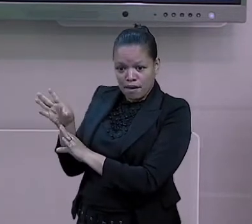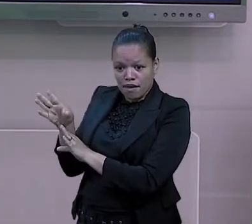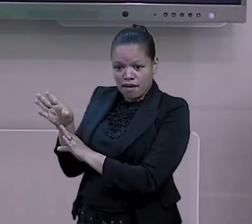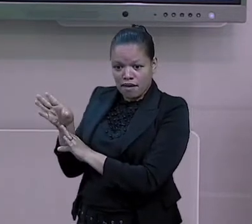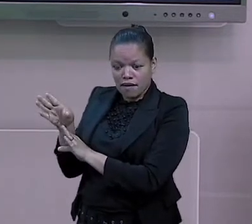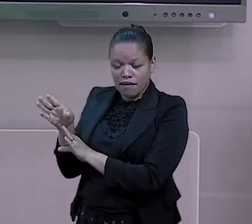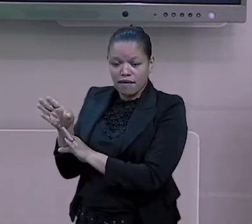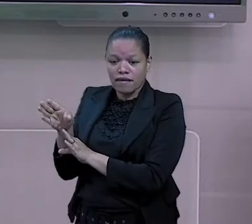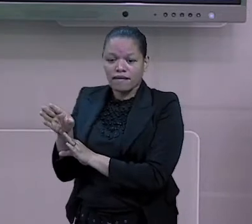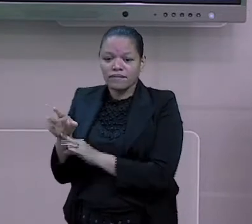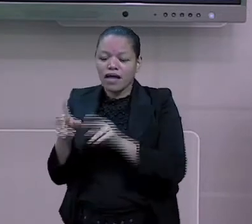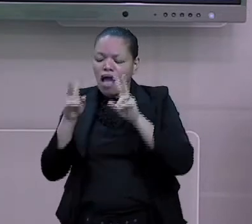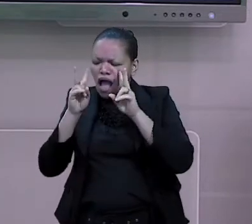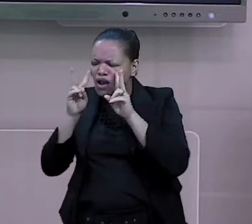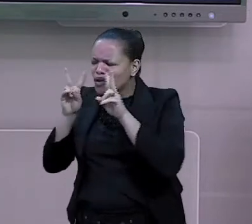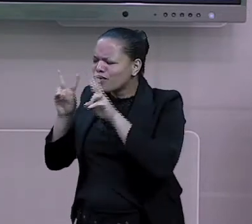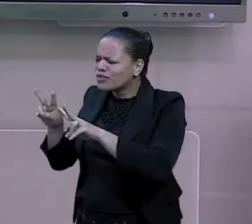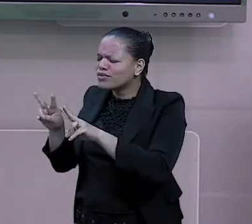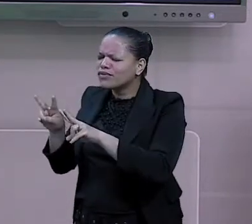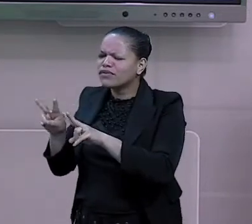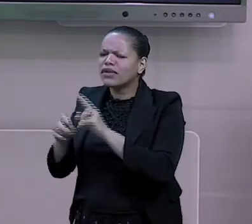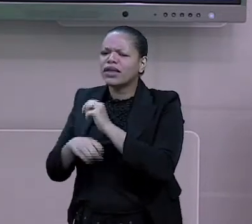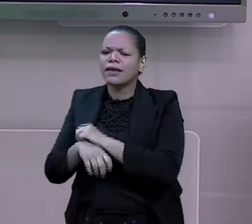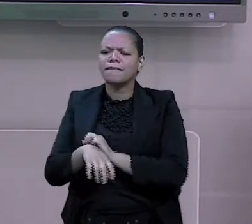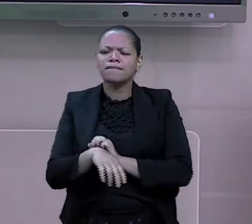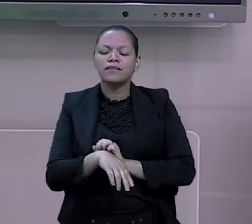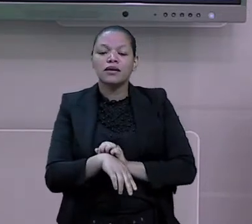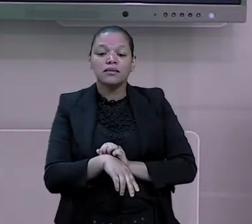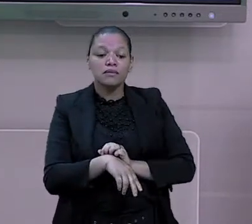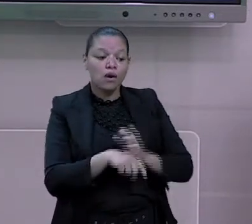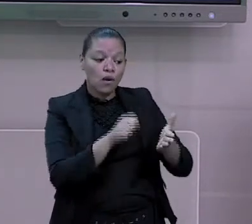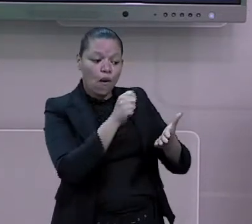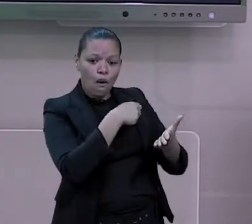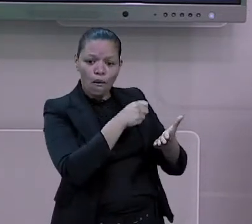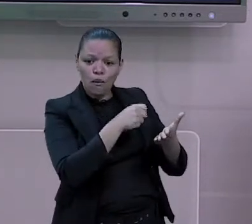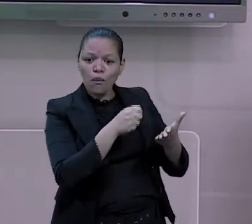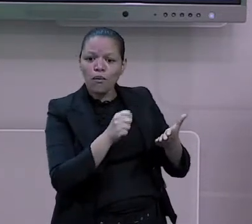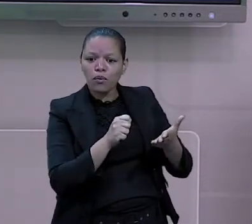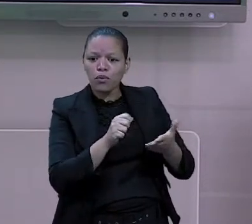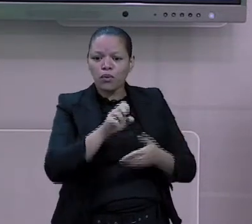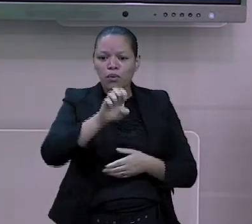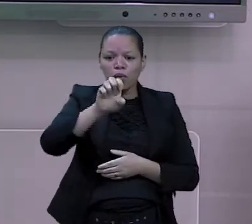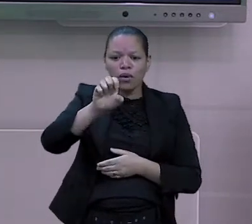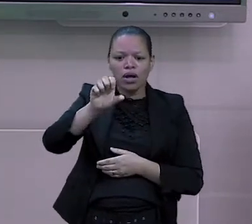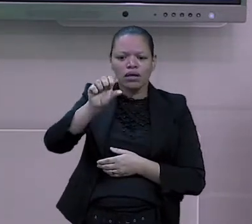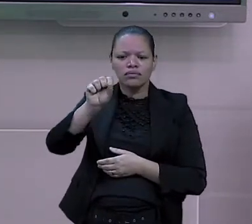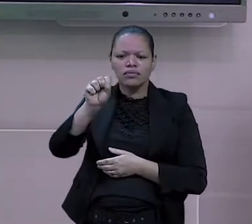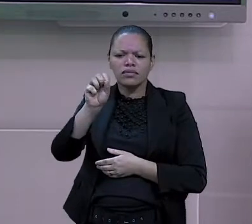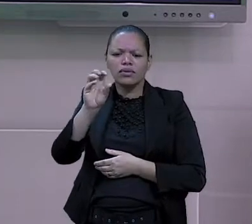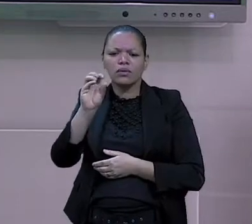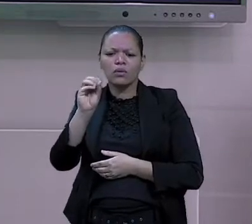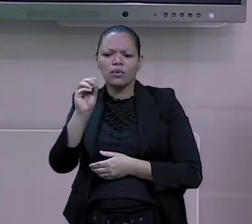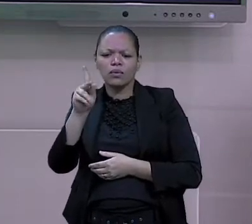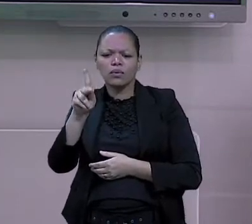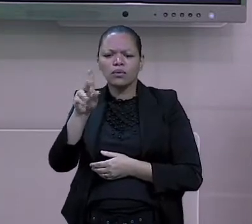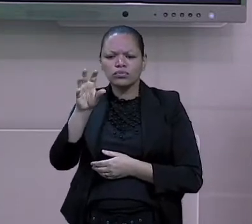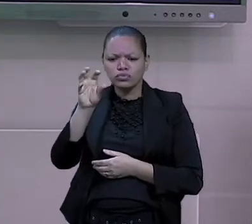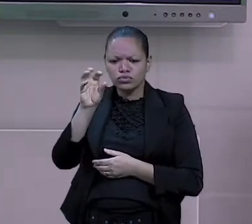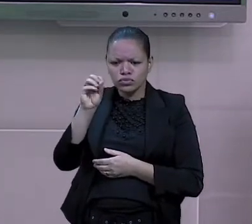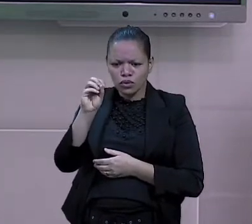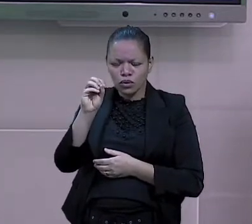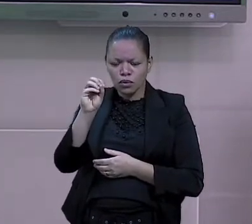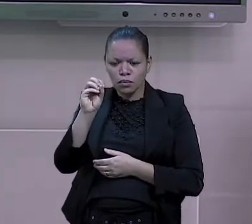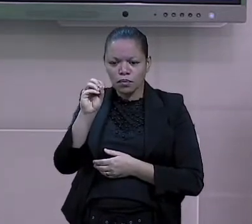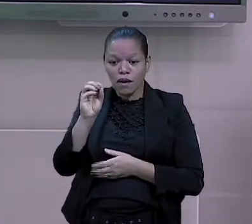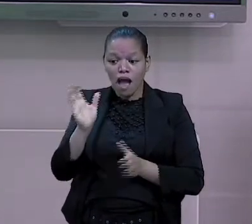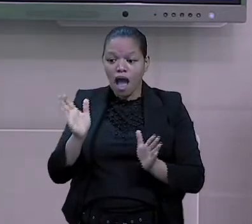E é justamente isso que nós vamos conhecer um pouquinho mais sobre essas fábulas, essa coletânea